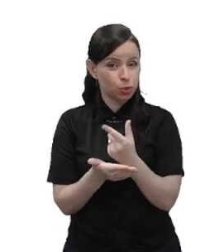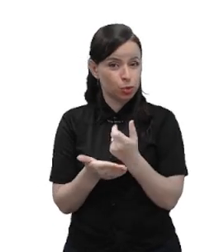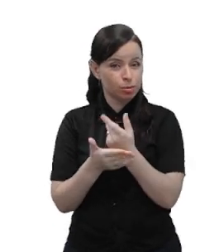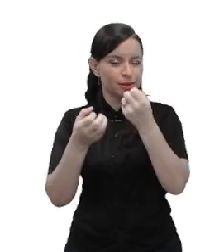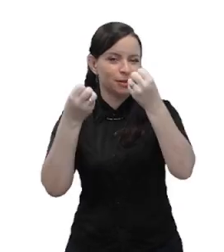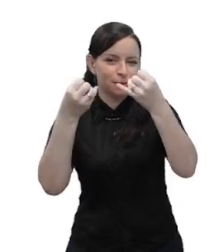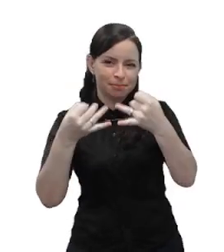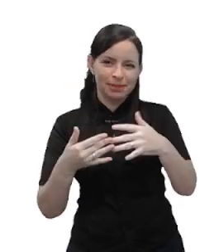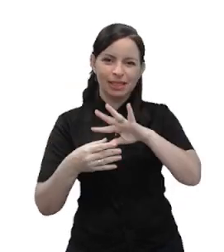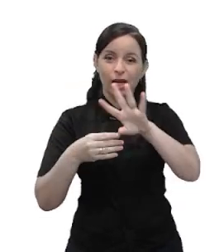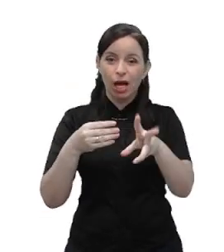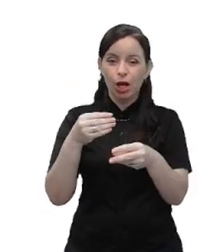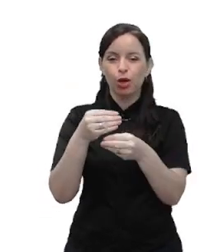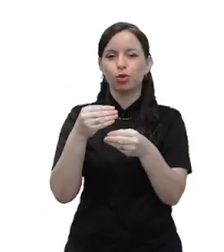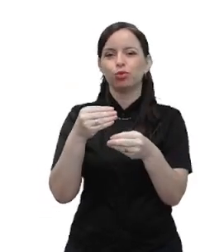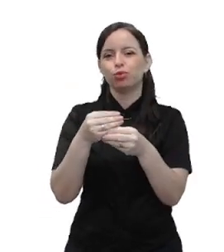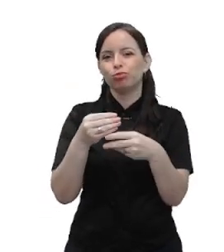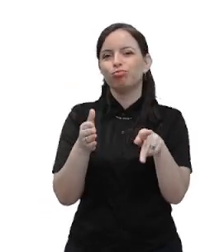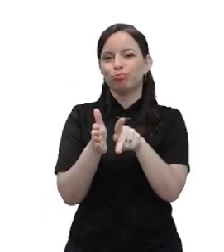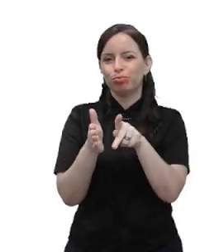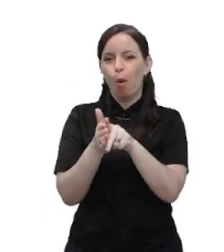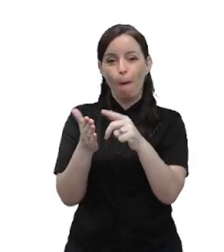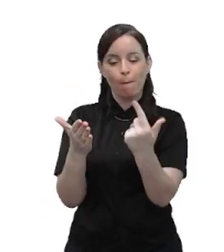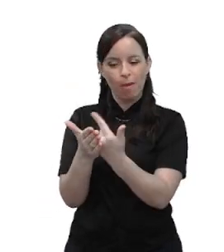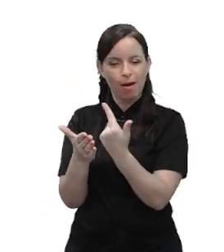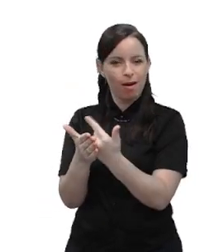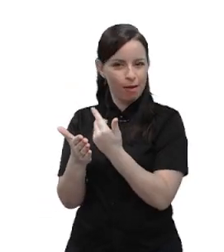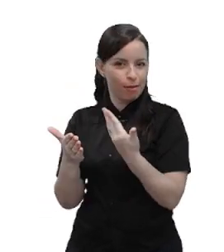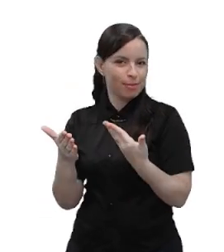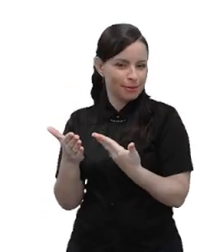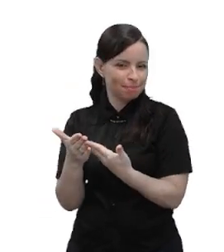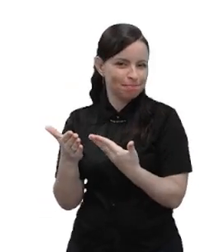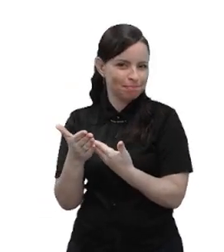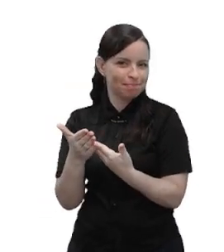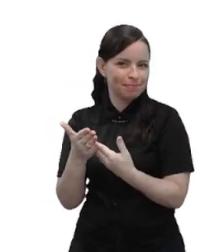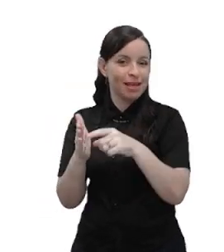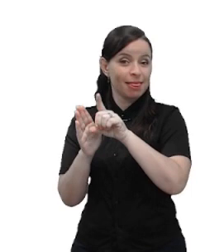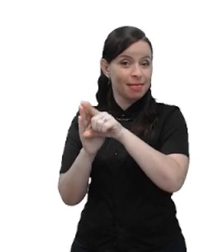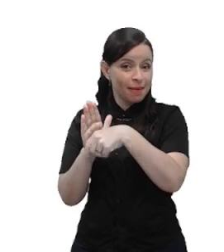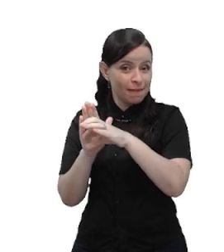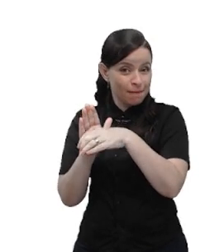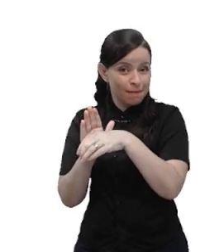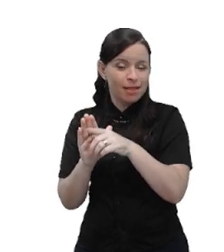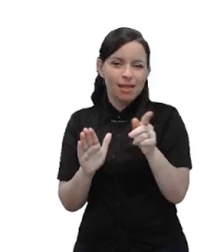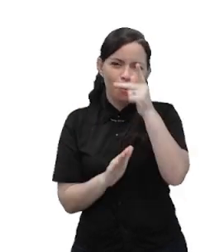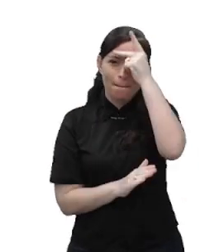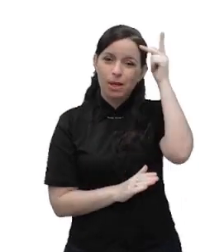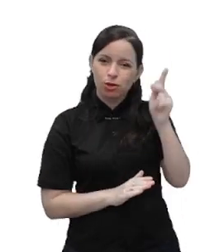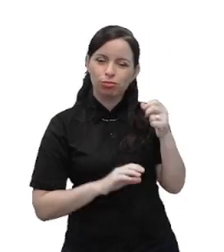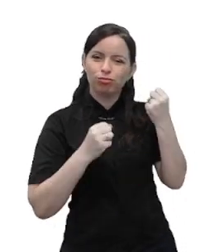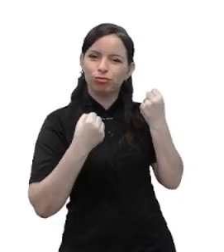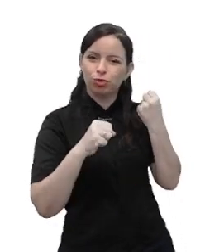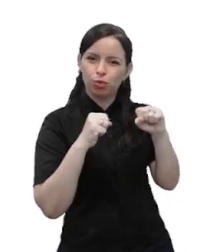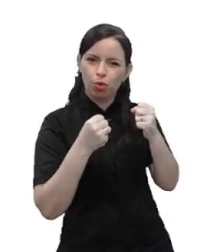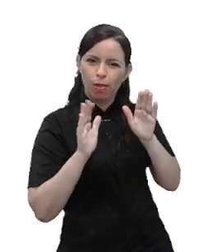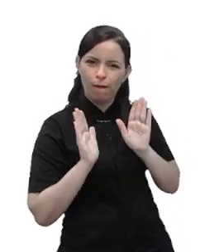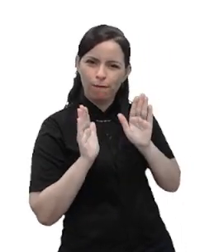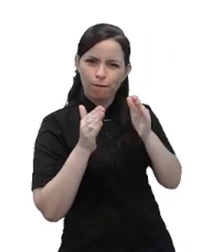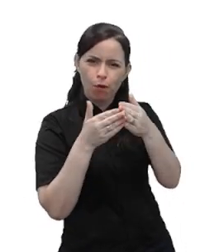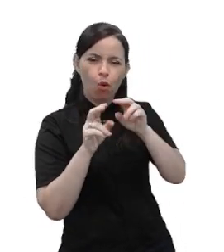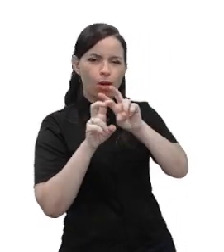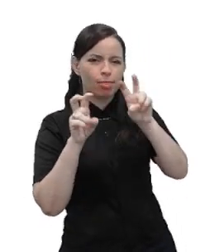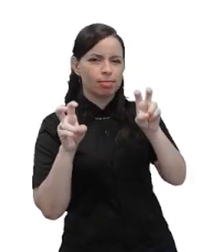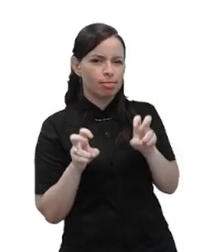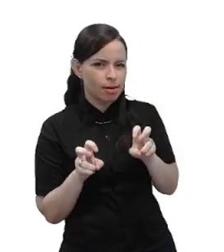interessante sobre essa obra. Diz que nesse livro, e aí define Bolman como um sociólogo, ele se volta para o tema da busca por